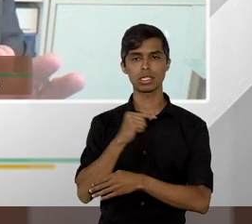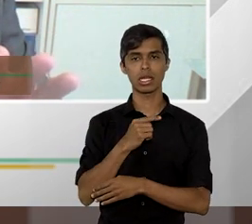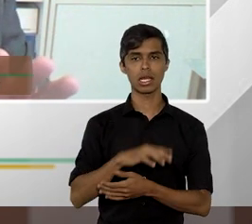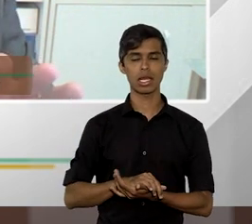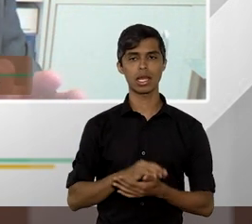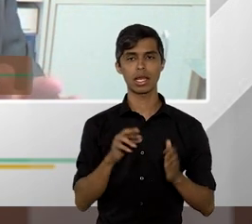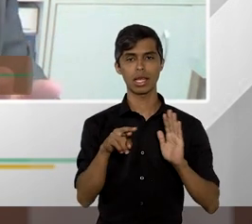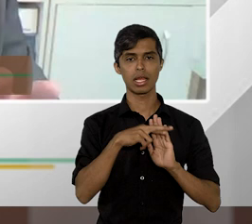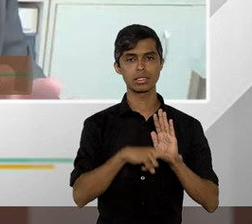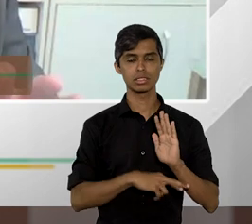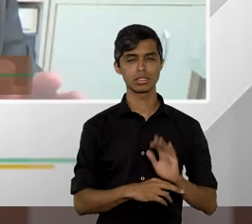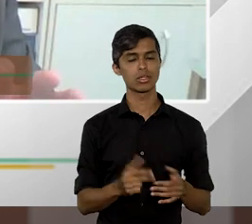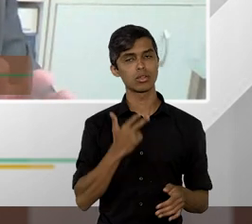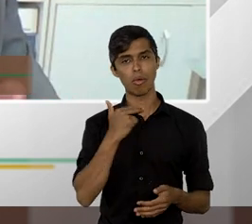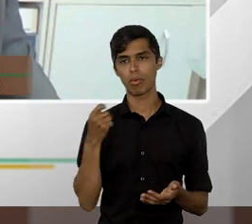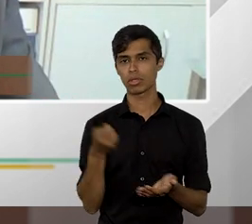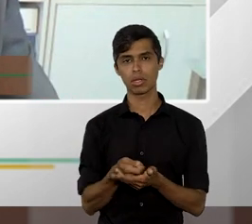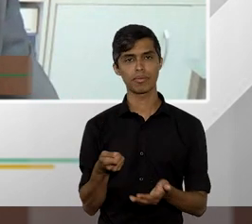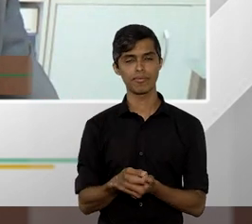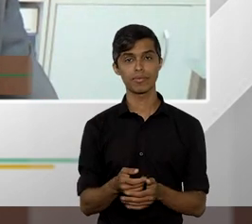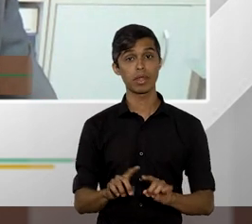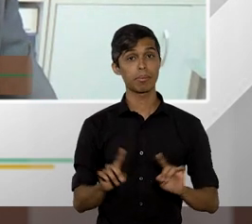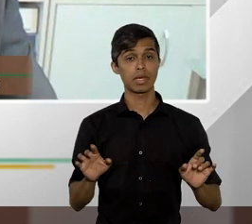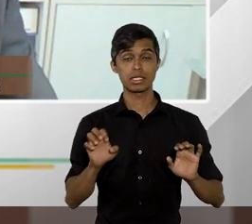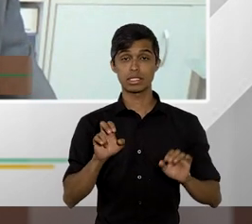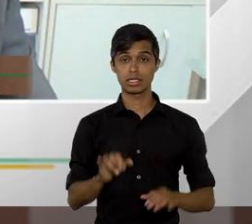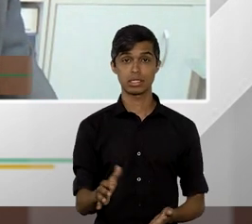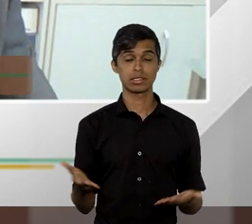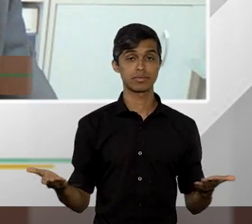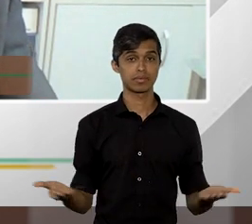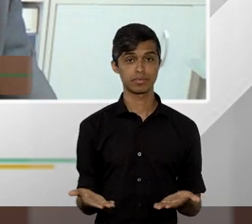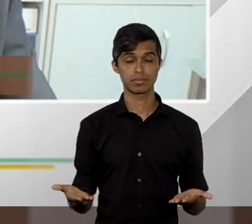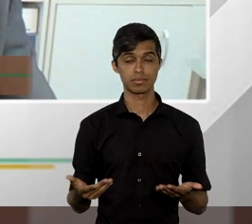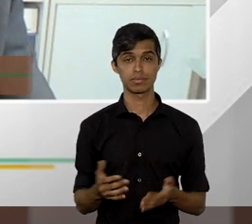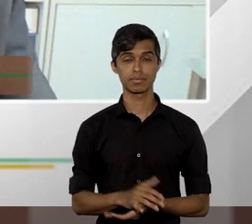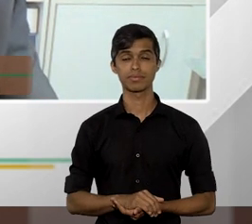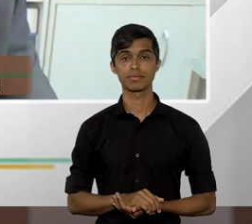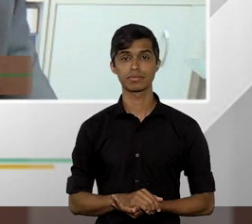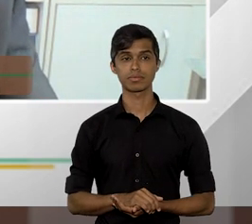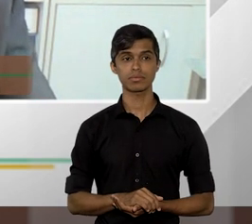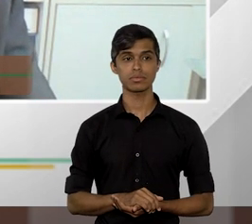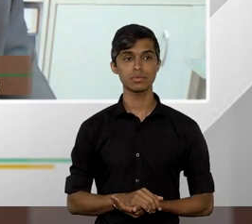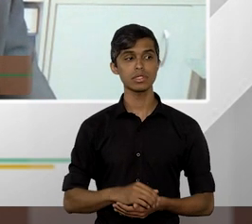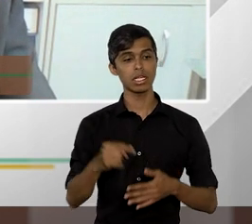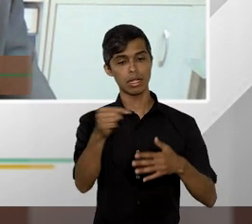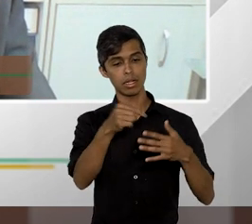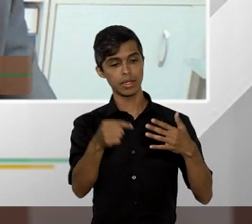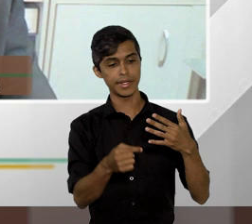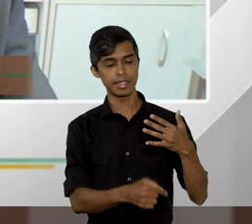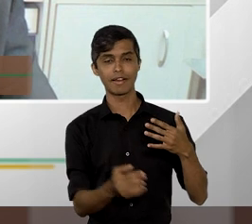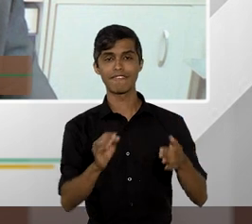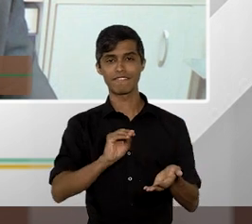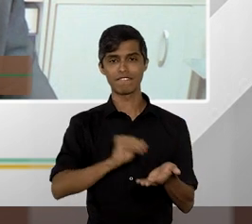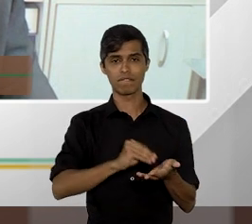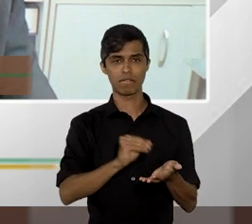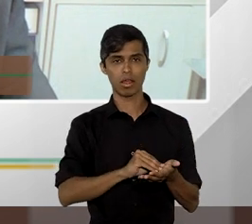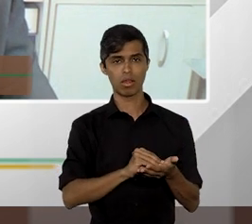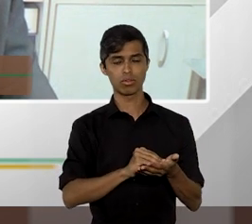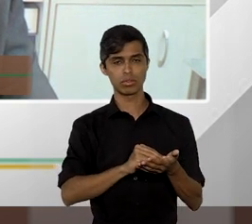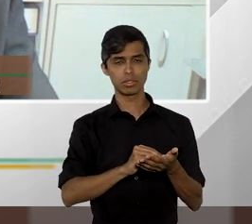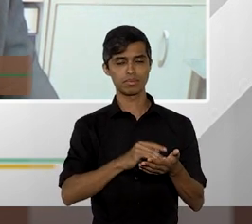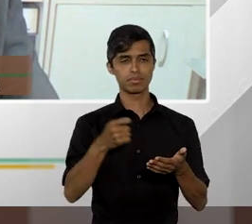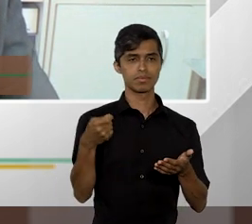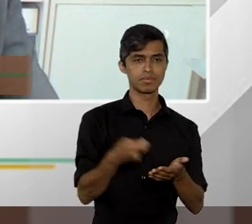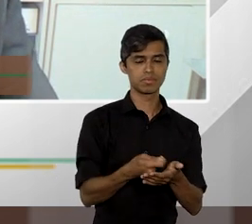isso não pode ser exigido agora se a definição da falta de relevância ou a